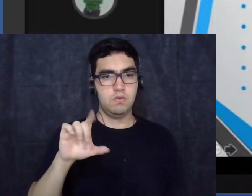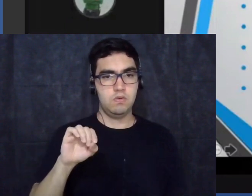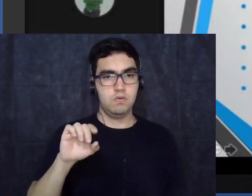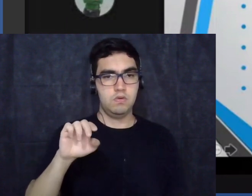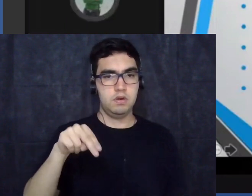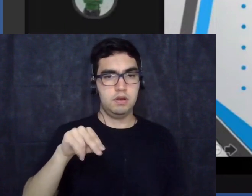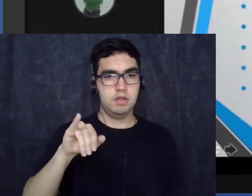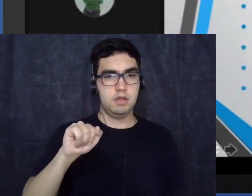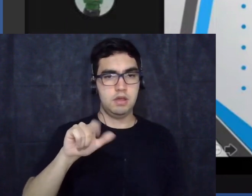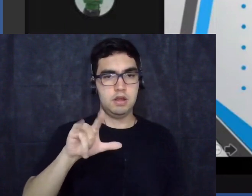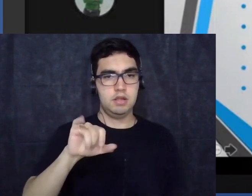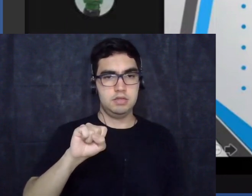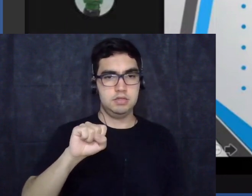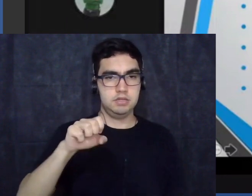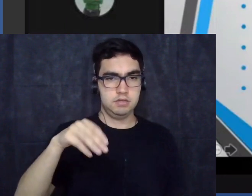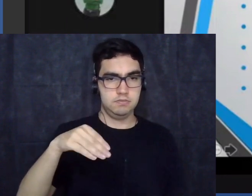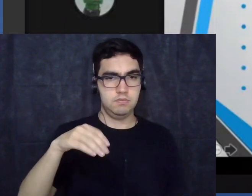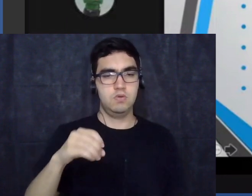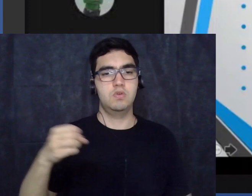trajetória, não?